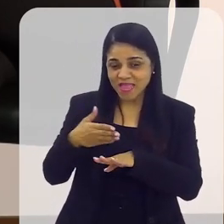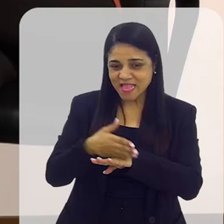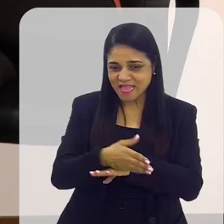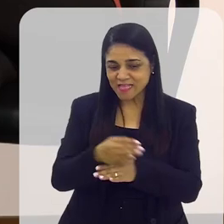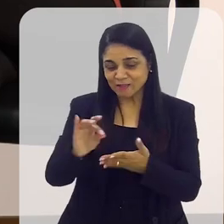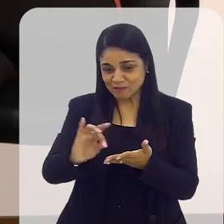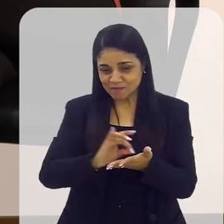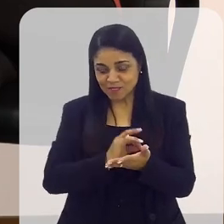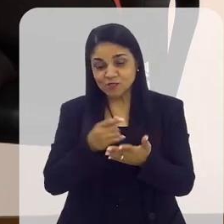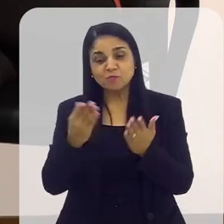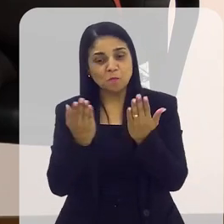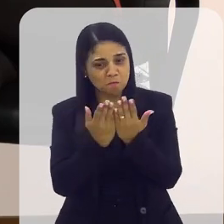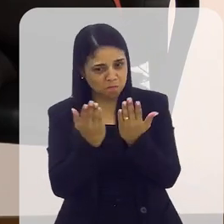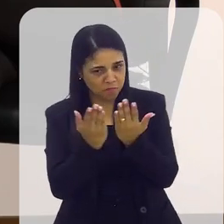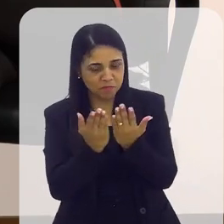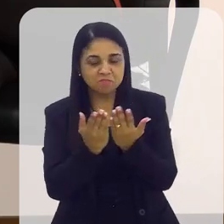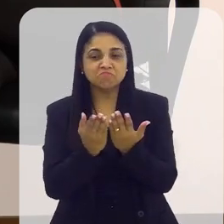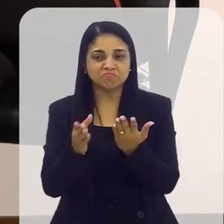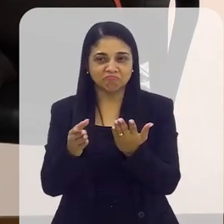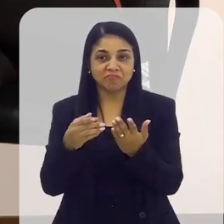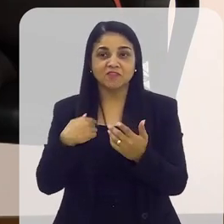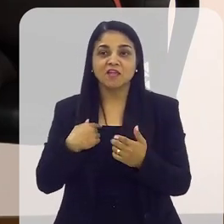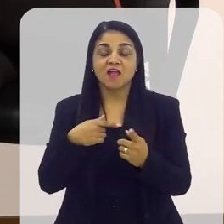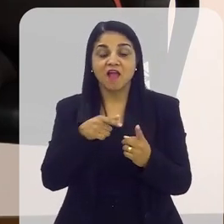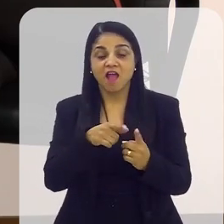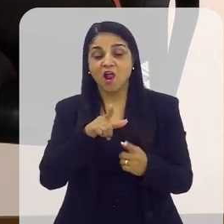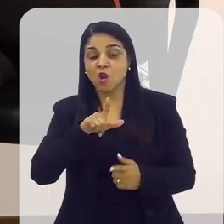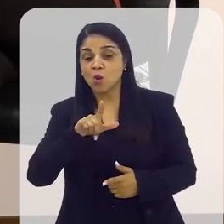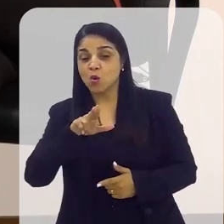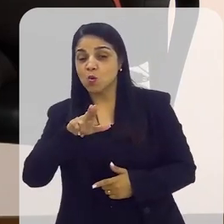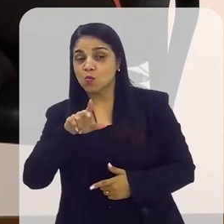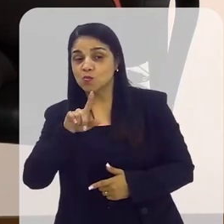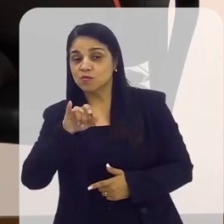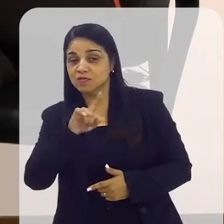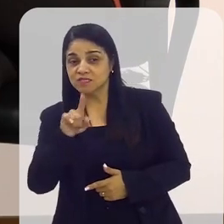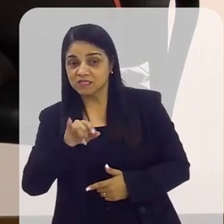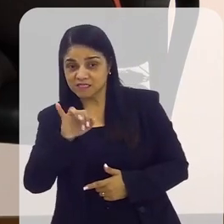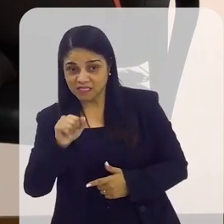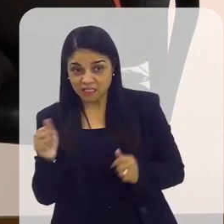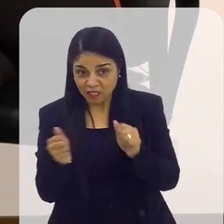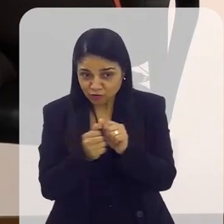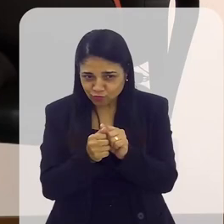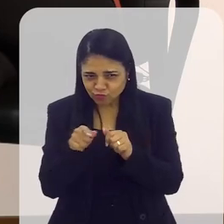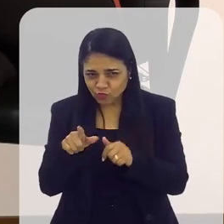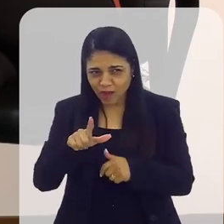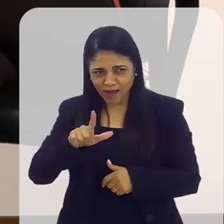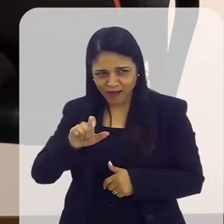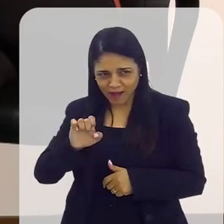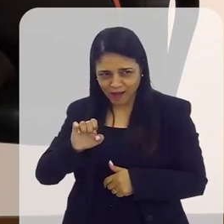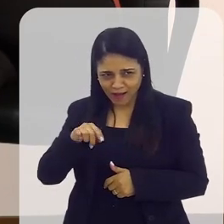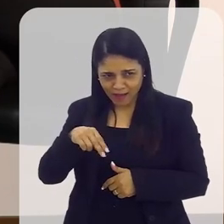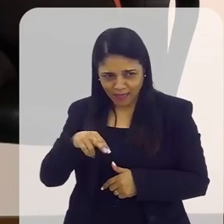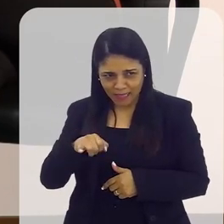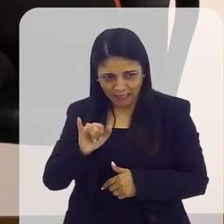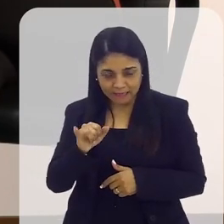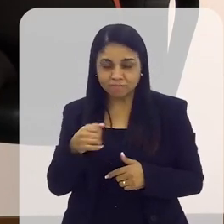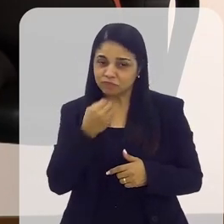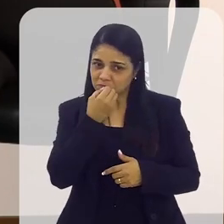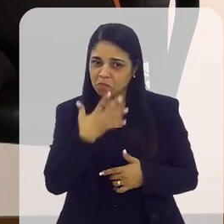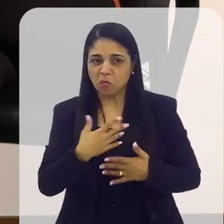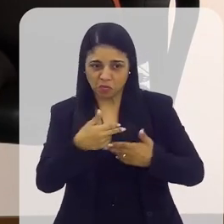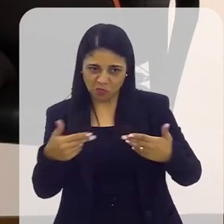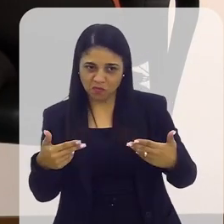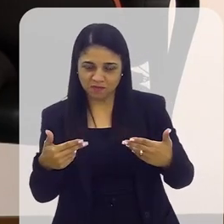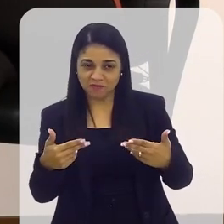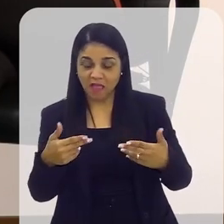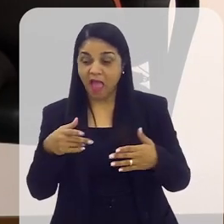protestante, evangélica, porque se a Luzia está junto com ela, é porque tem alguma coisa de bom